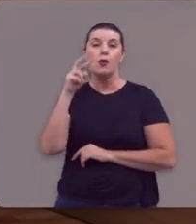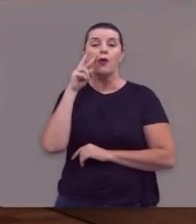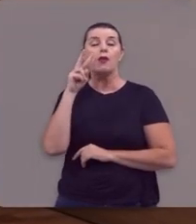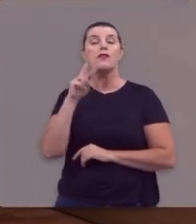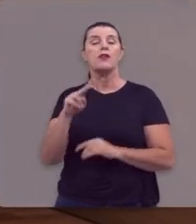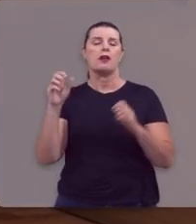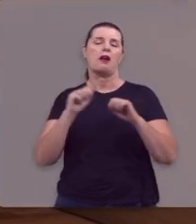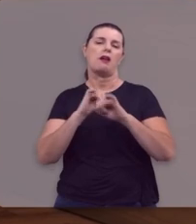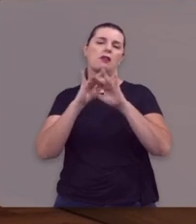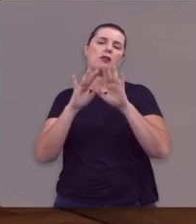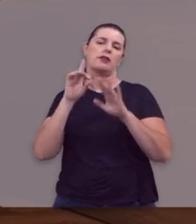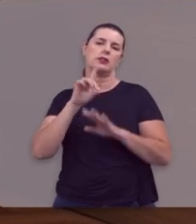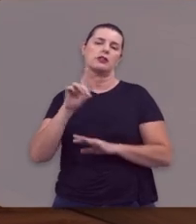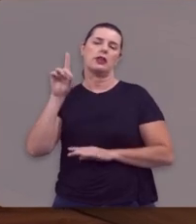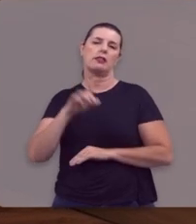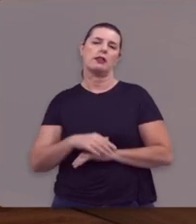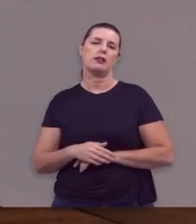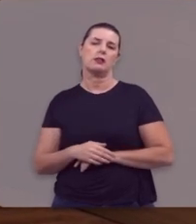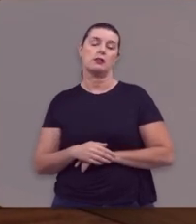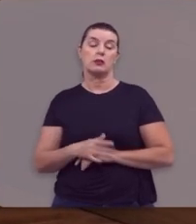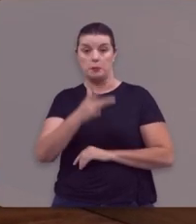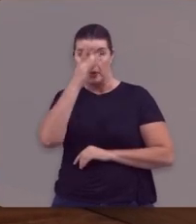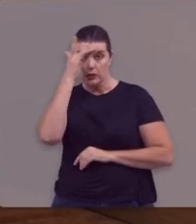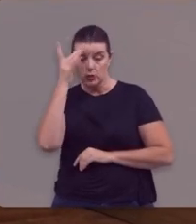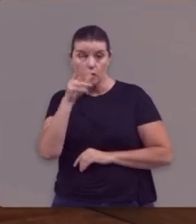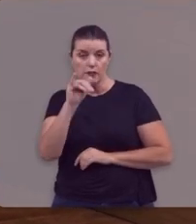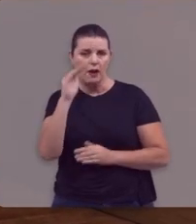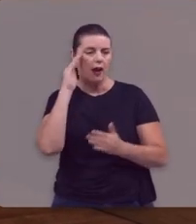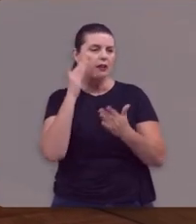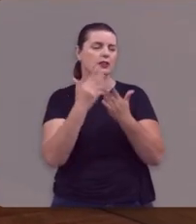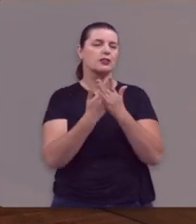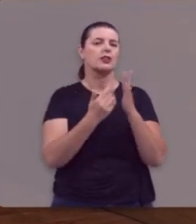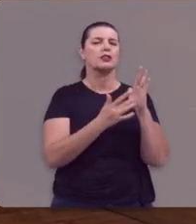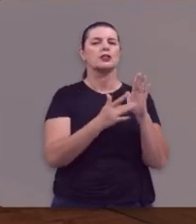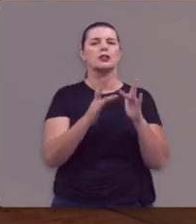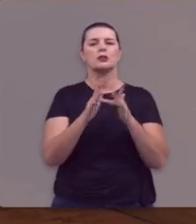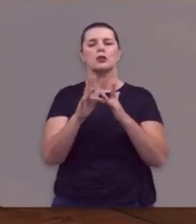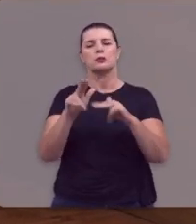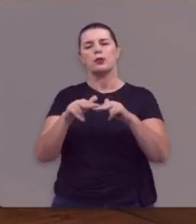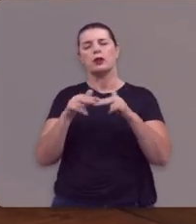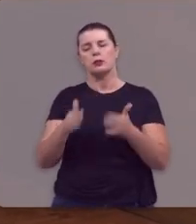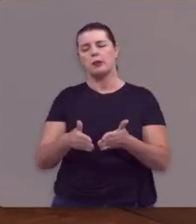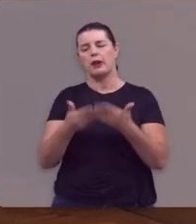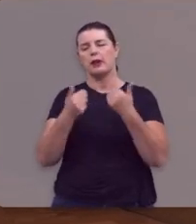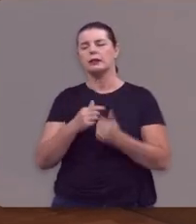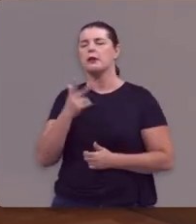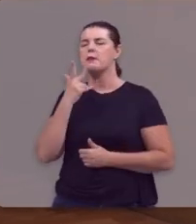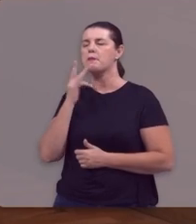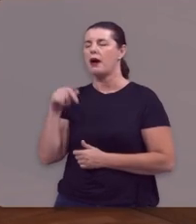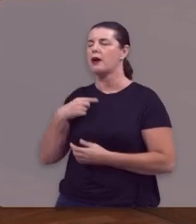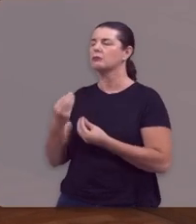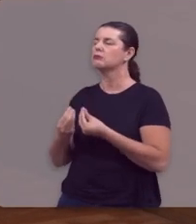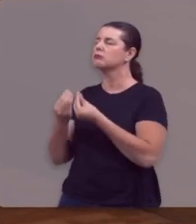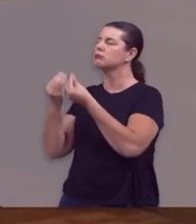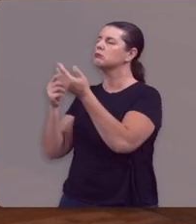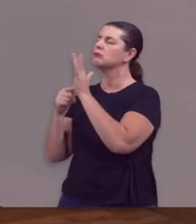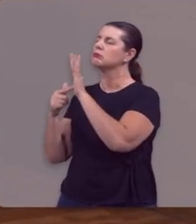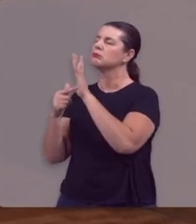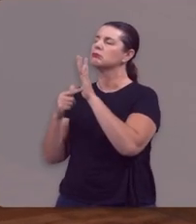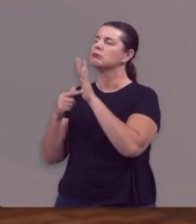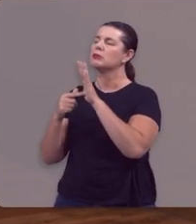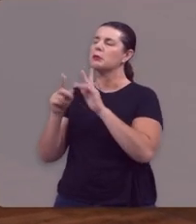nele e você verá a glória de Deus e pessoas vão crer em Jesus em virtude deste milagre.